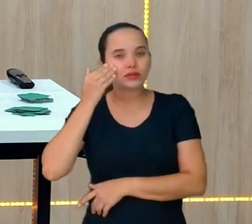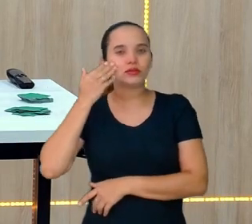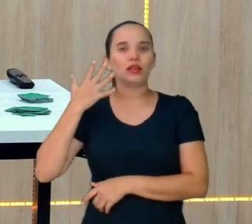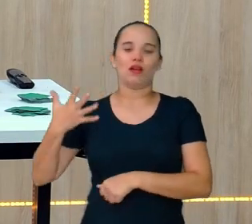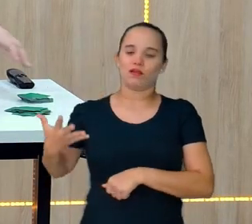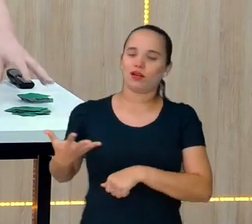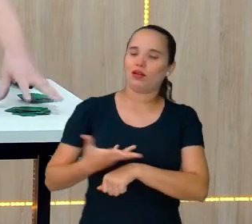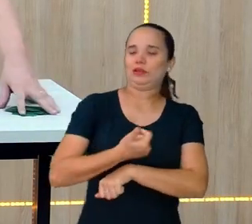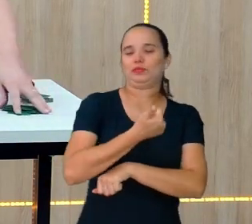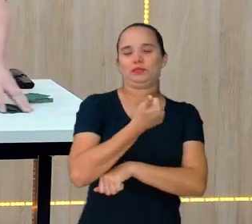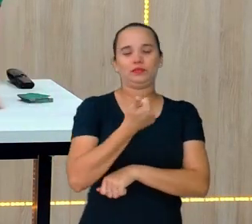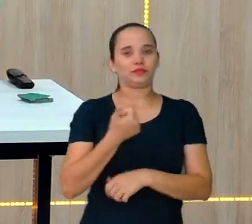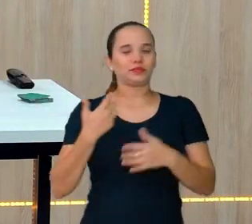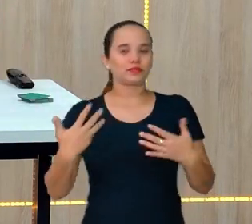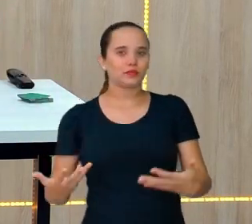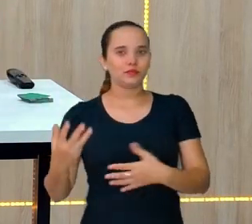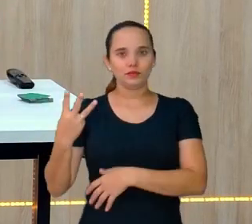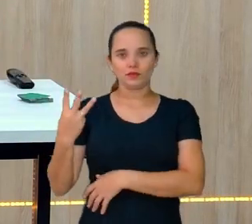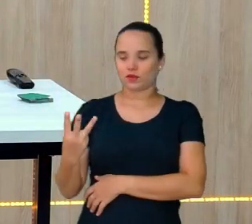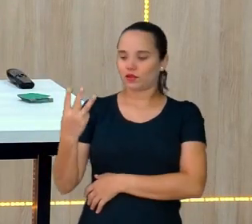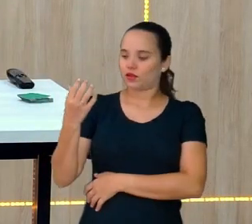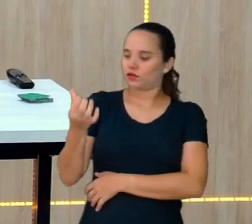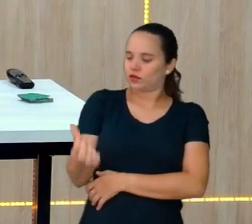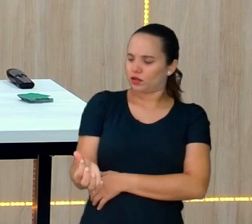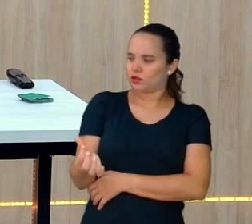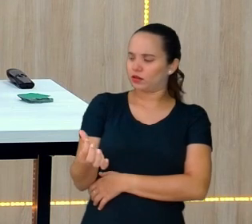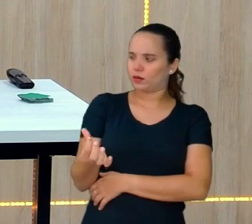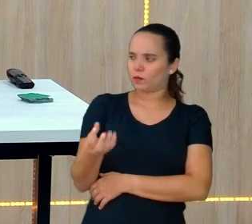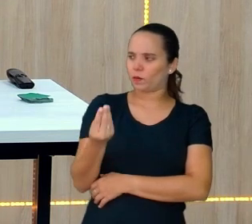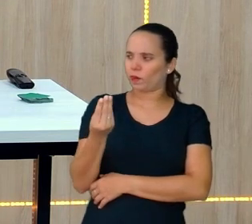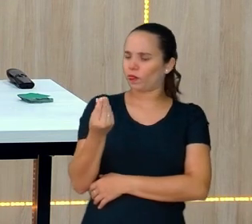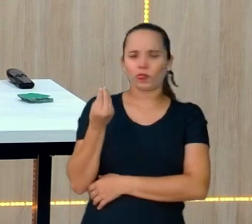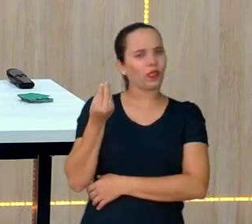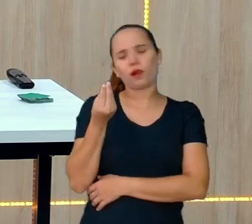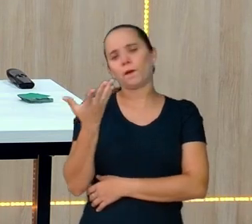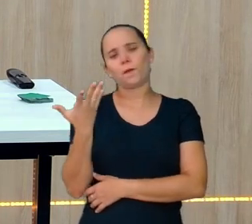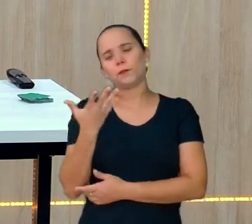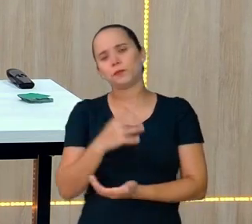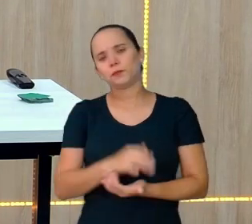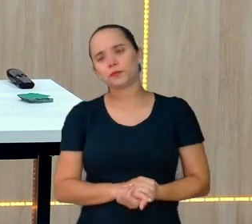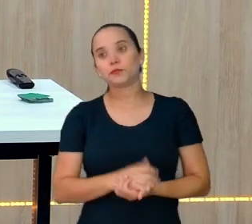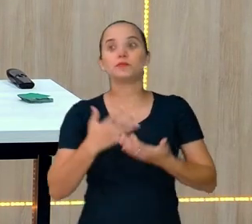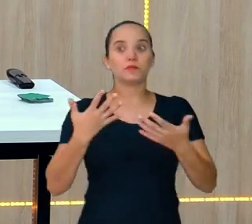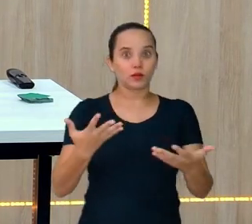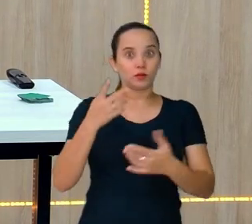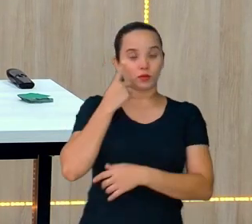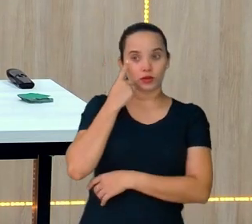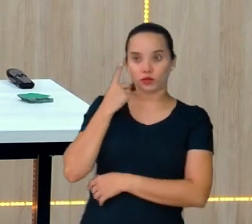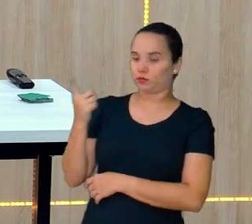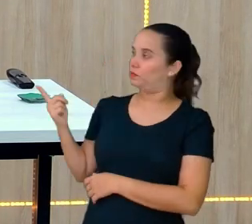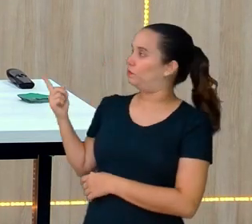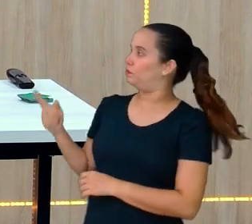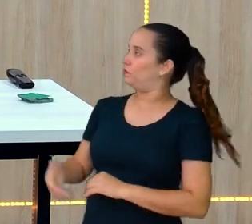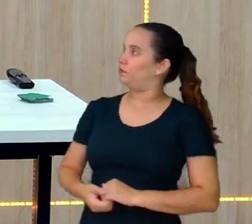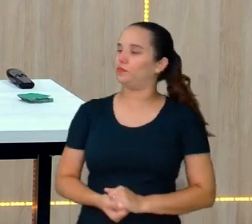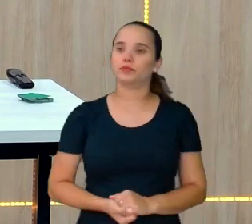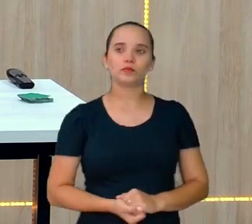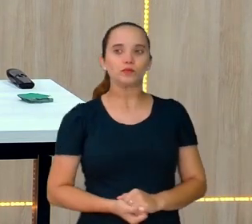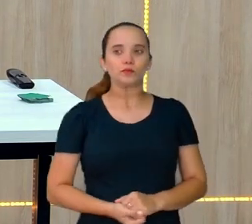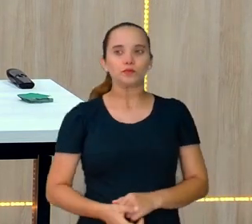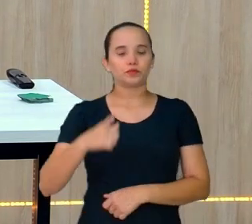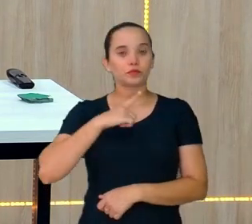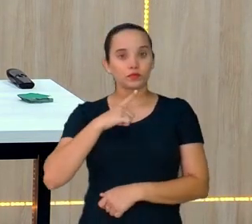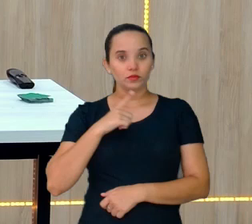conceito. 36. Como é que eu vou calcular? Olha que eu tenho 36 e tenho